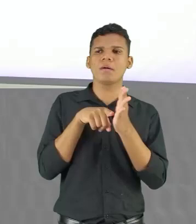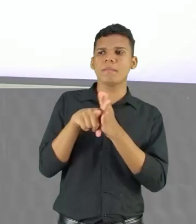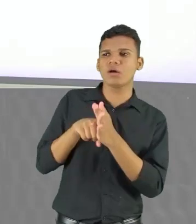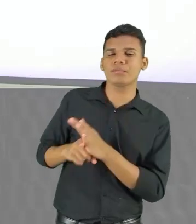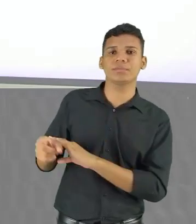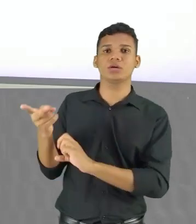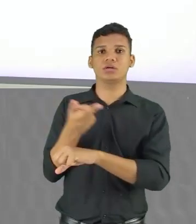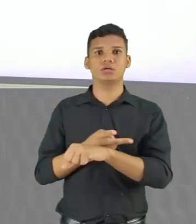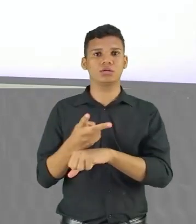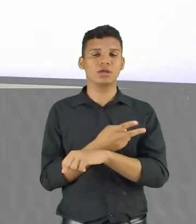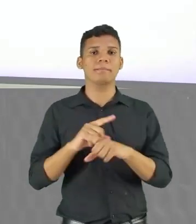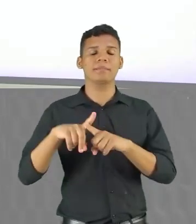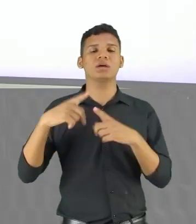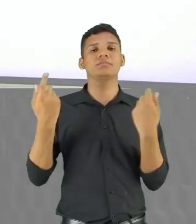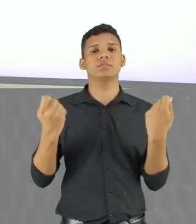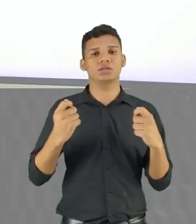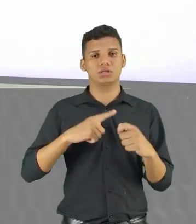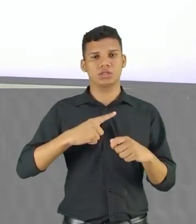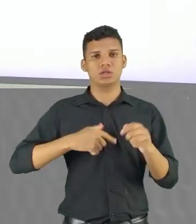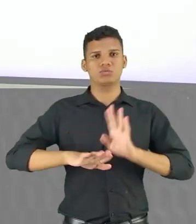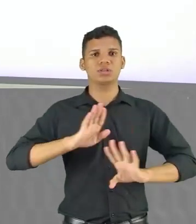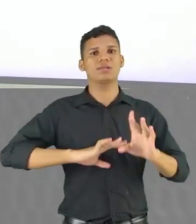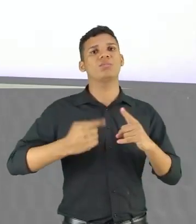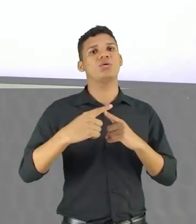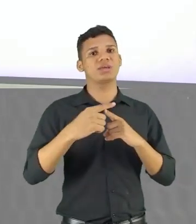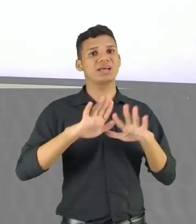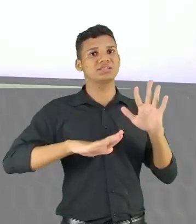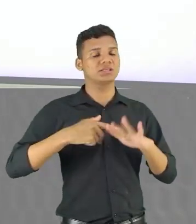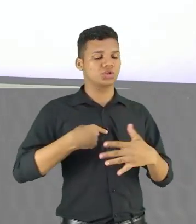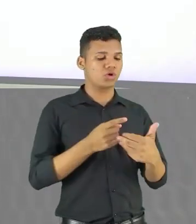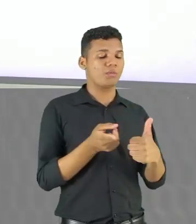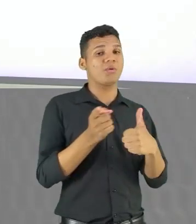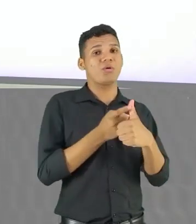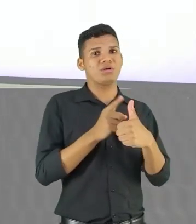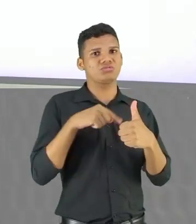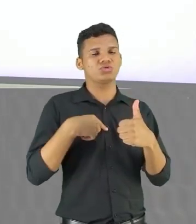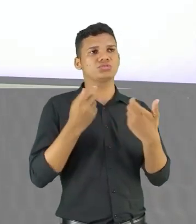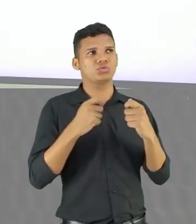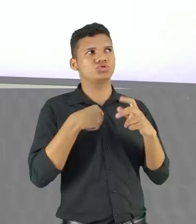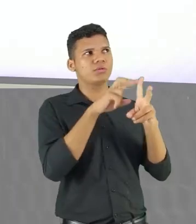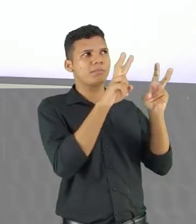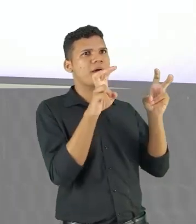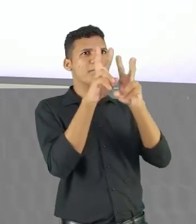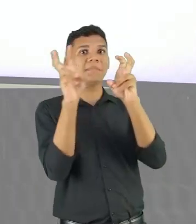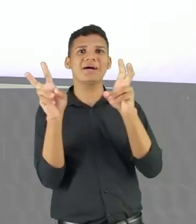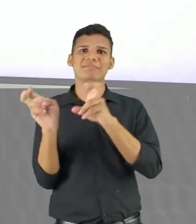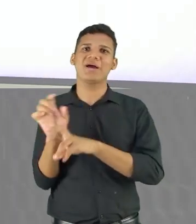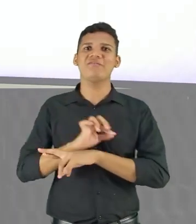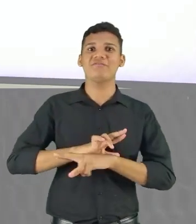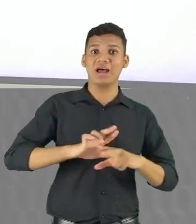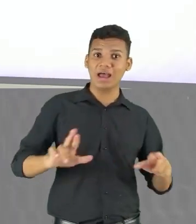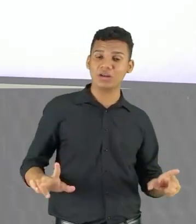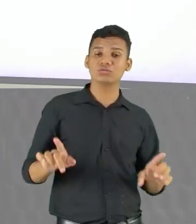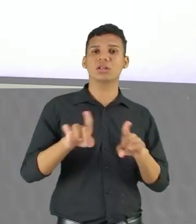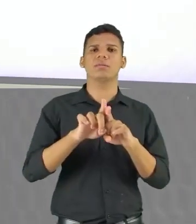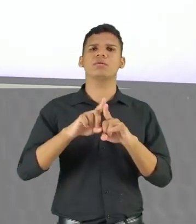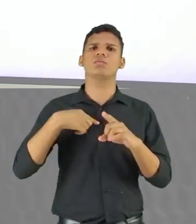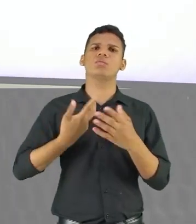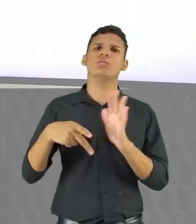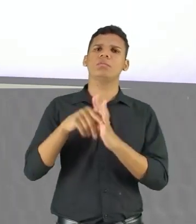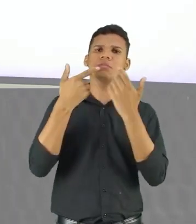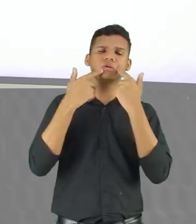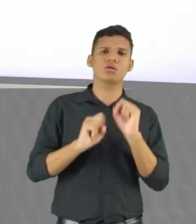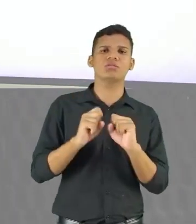Então a gente tem que ter cuidado porque uma mesma questão, a gente pode trabalhar vários temas. O poeta expressa o contraste entre as marcas de variação de uso da linguagem